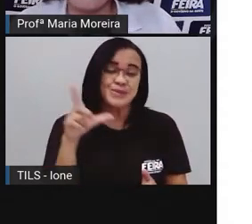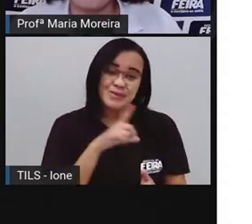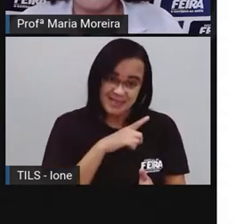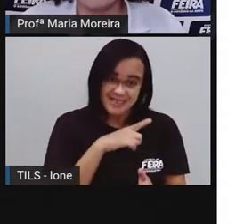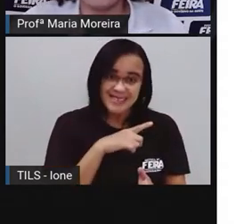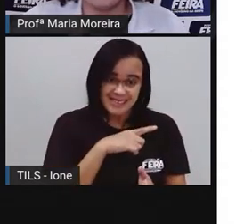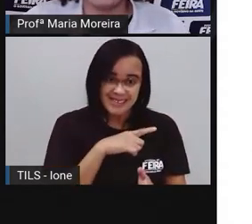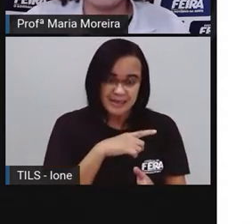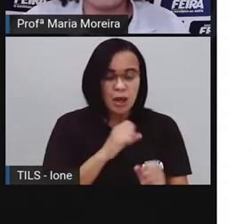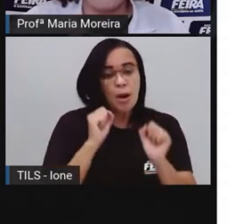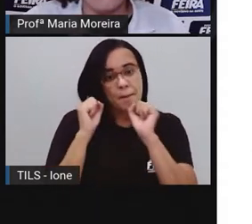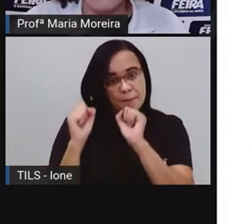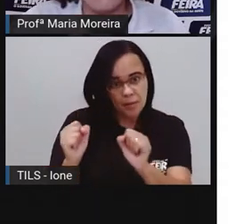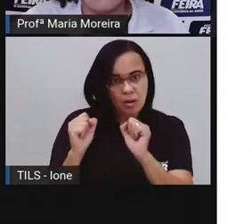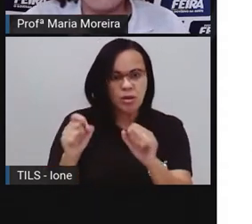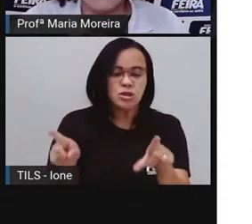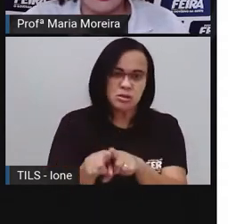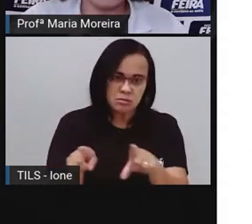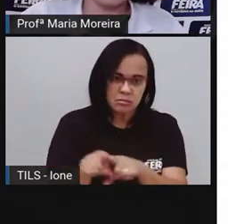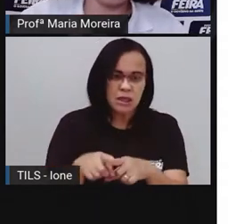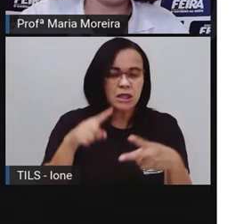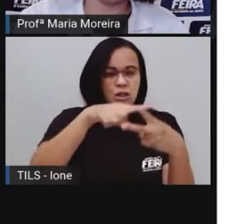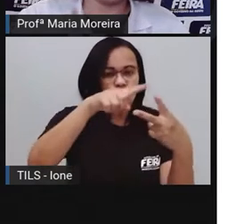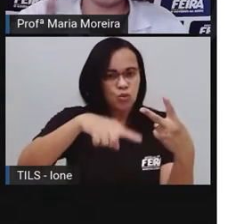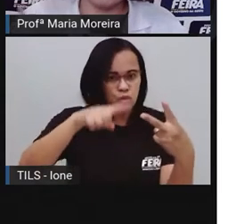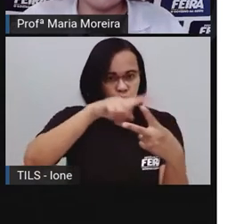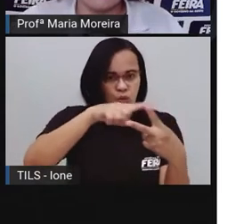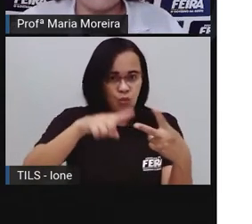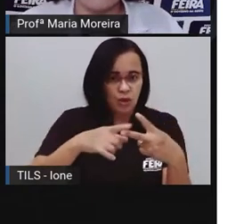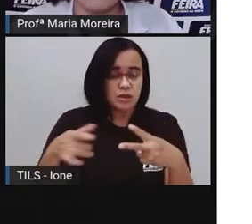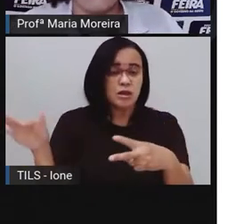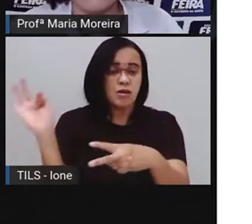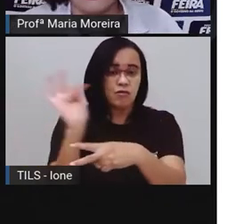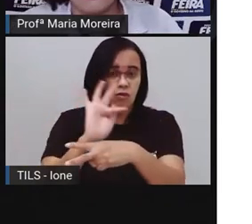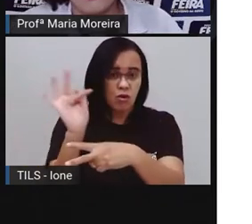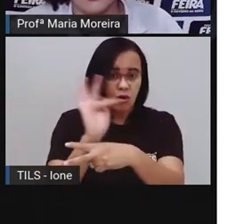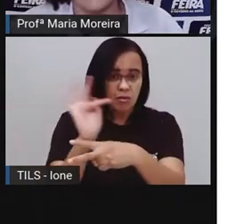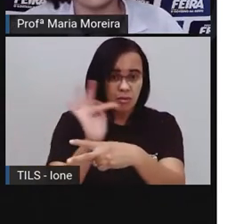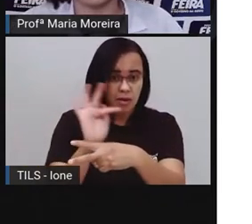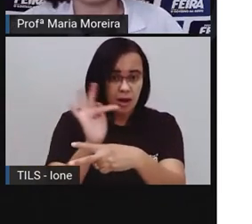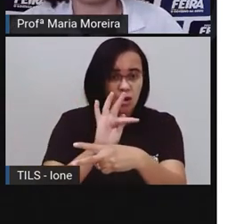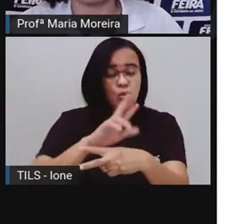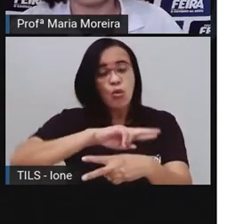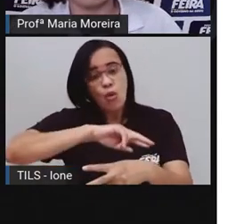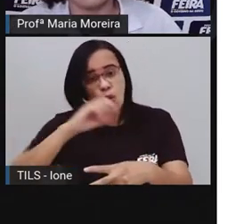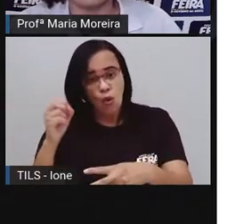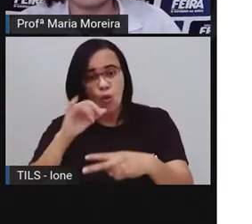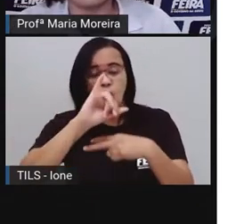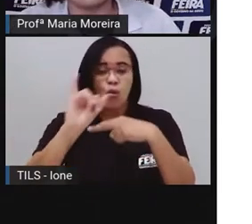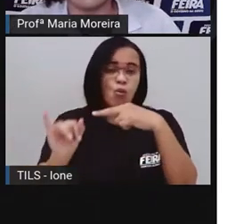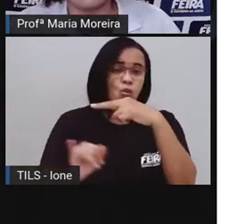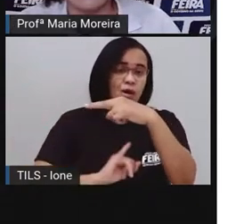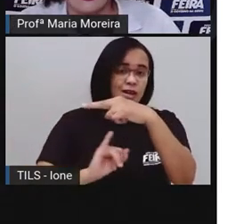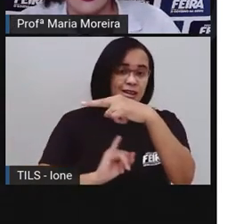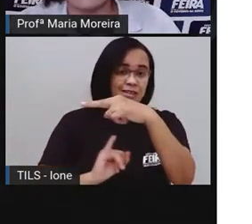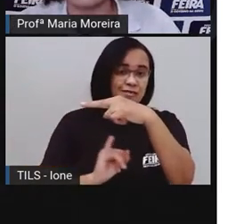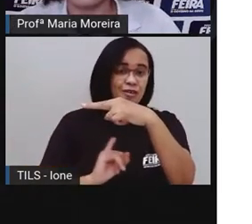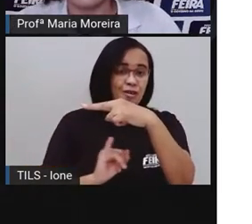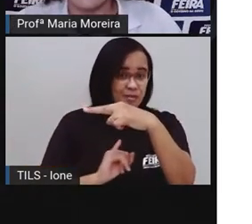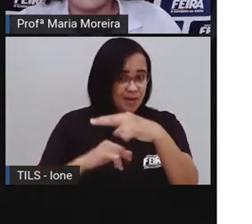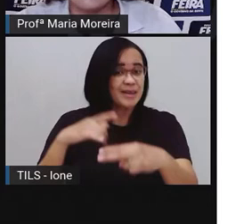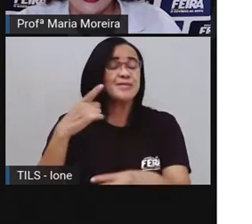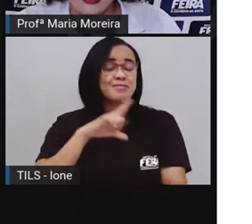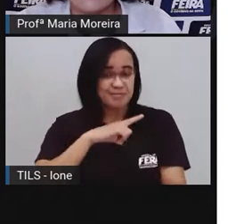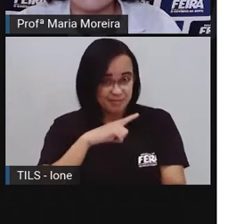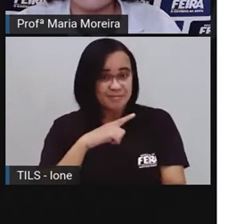ser formal ou informal. Aí a Pró trouxe, né, uma imagem de uma carta que é para a gente lembrar que a gente precisa ter a cidade,